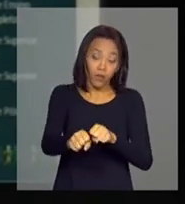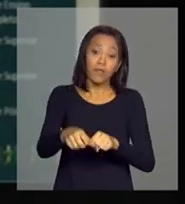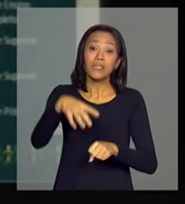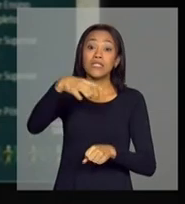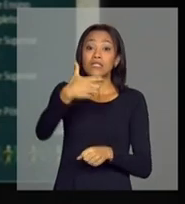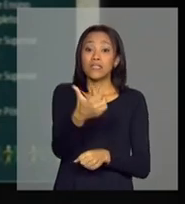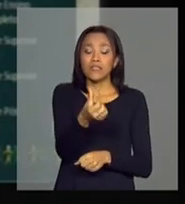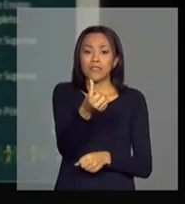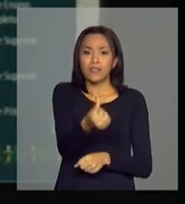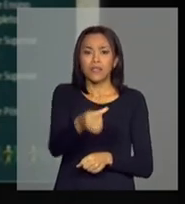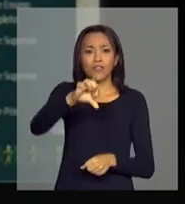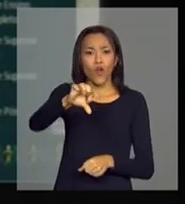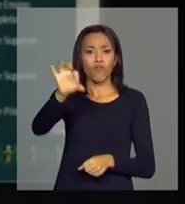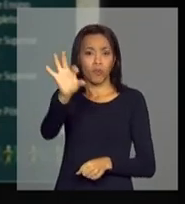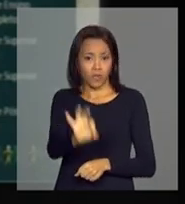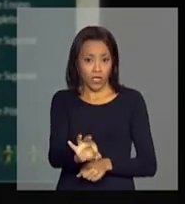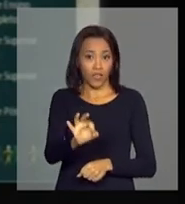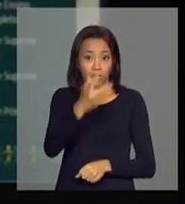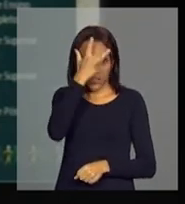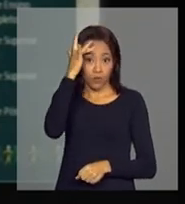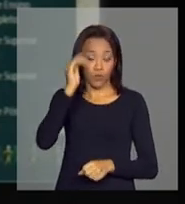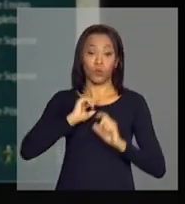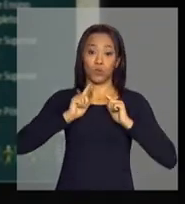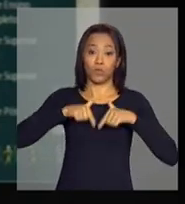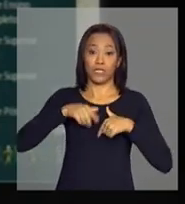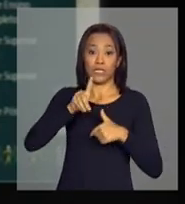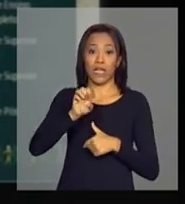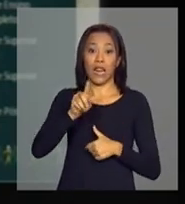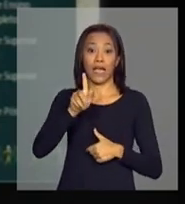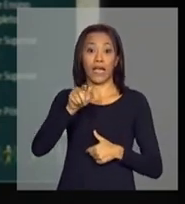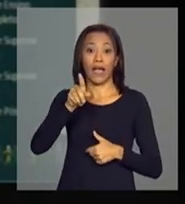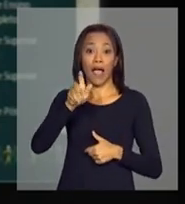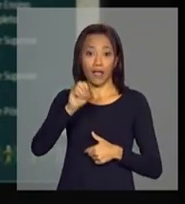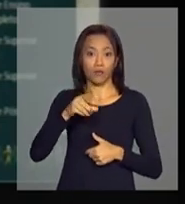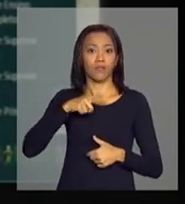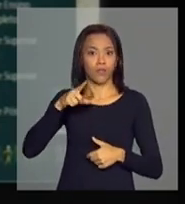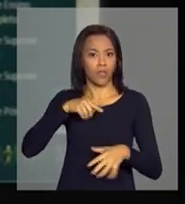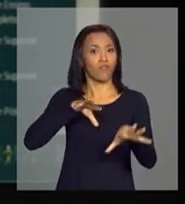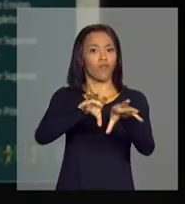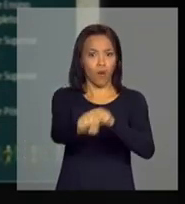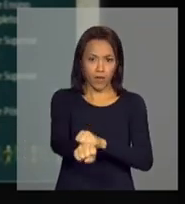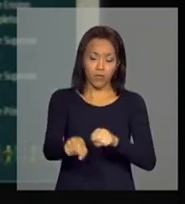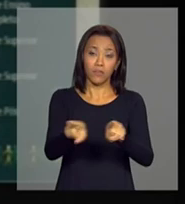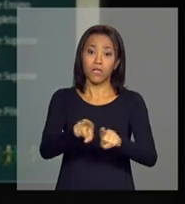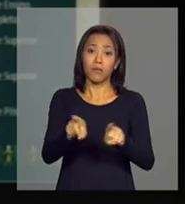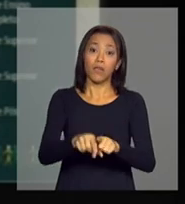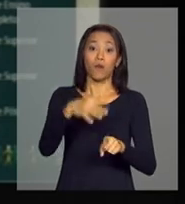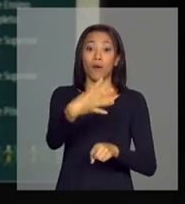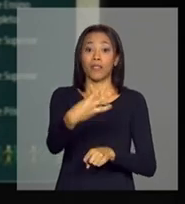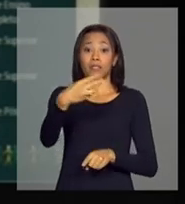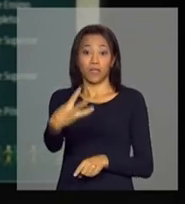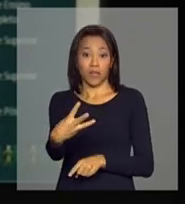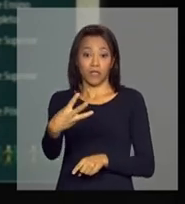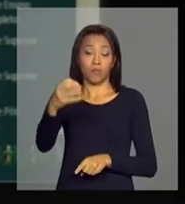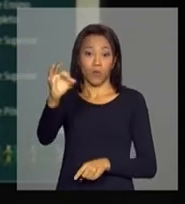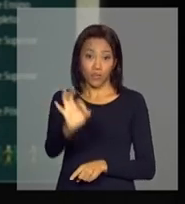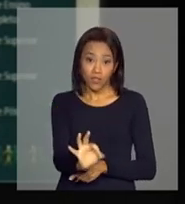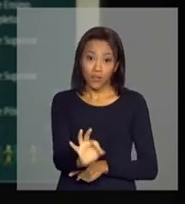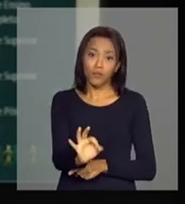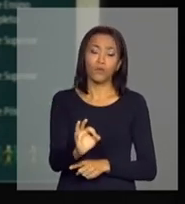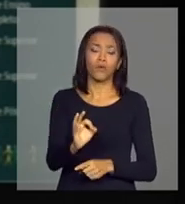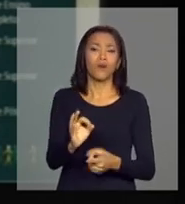% dos nossos delegados têm ensino superior e 43% com